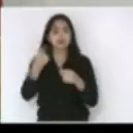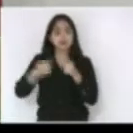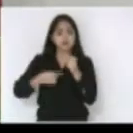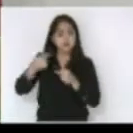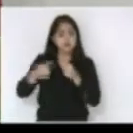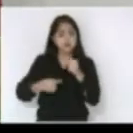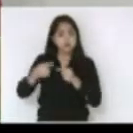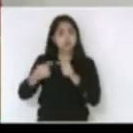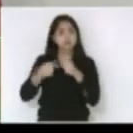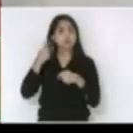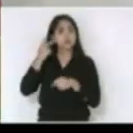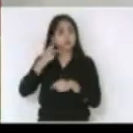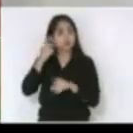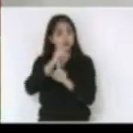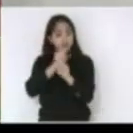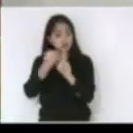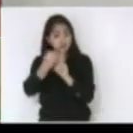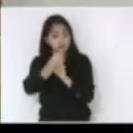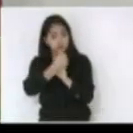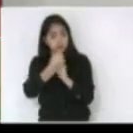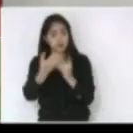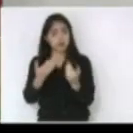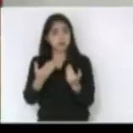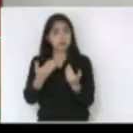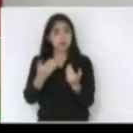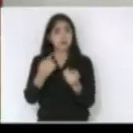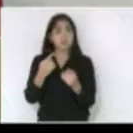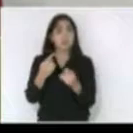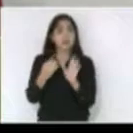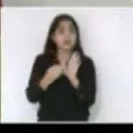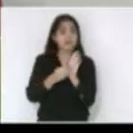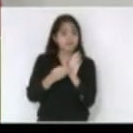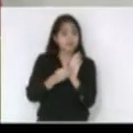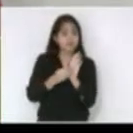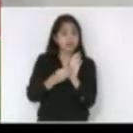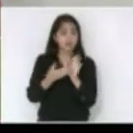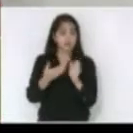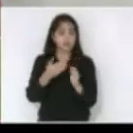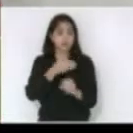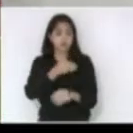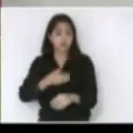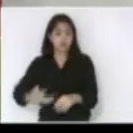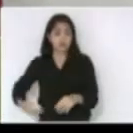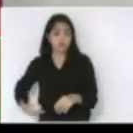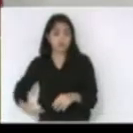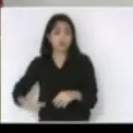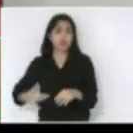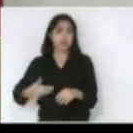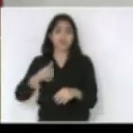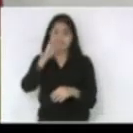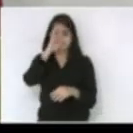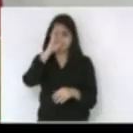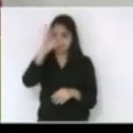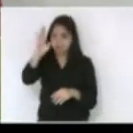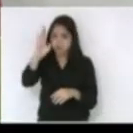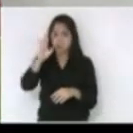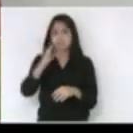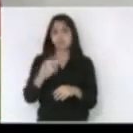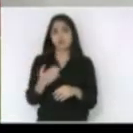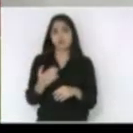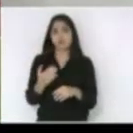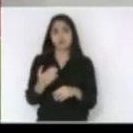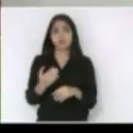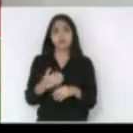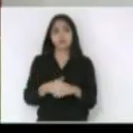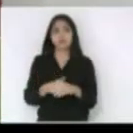porque a falta a falta da presença do Estado é que principalmente traz